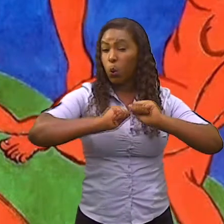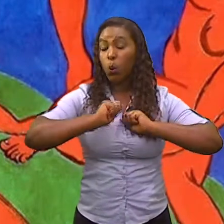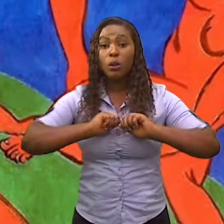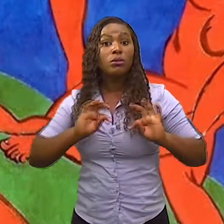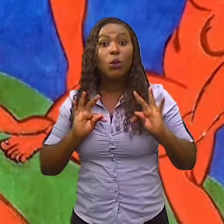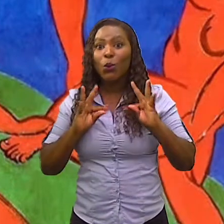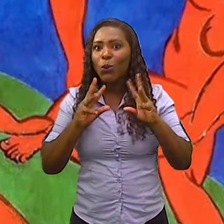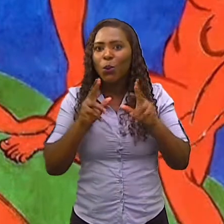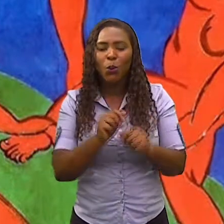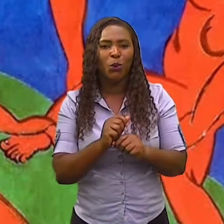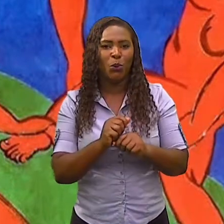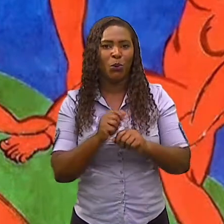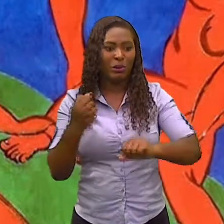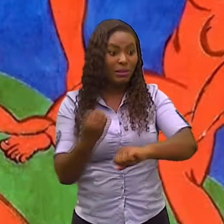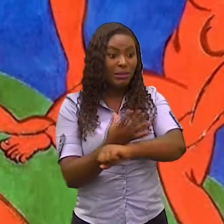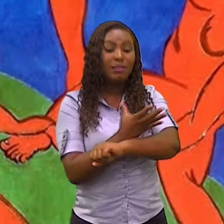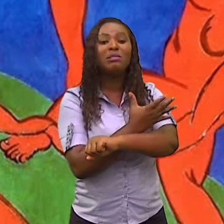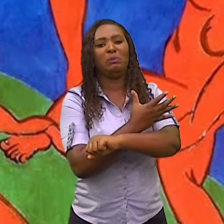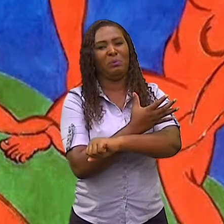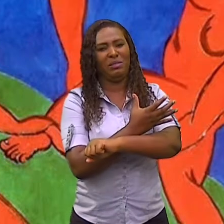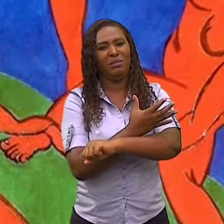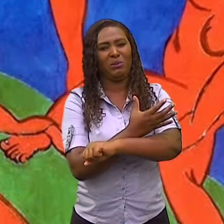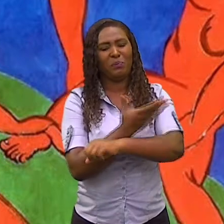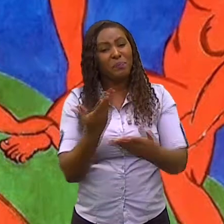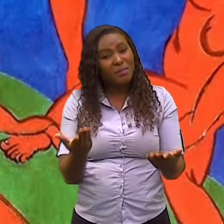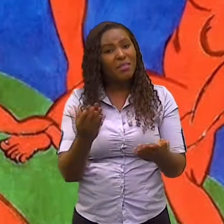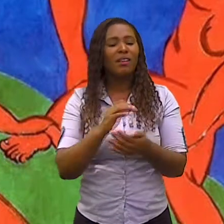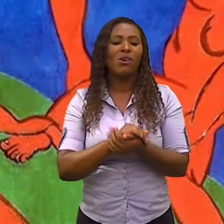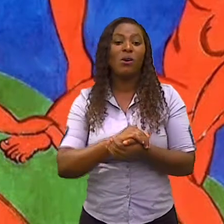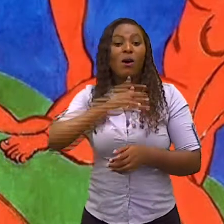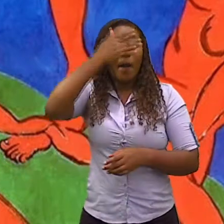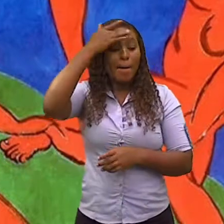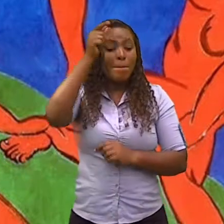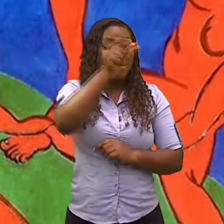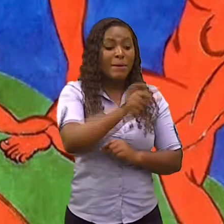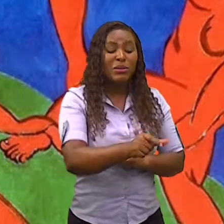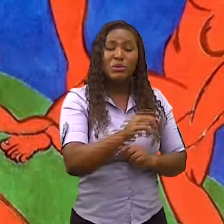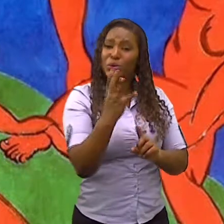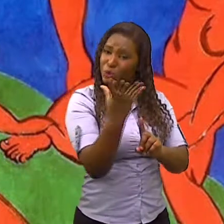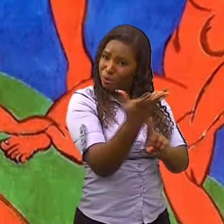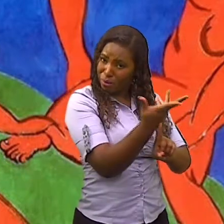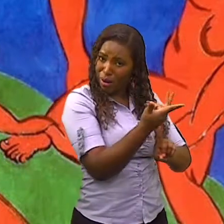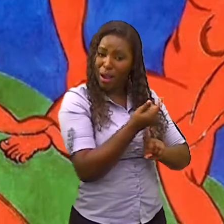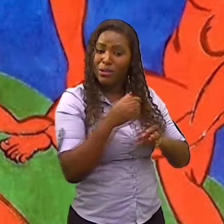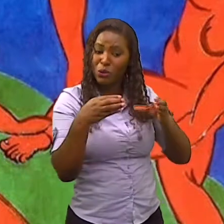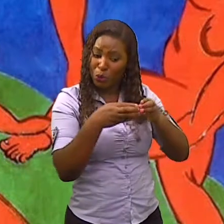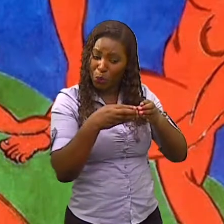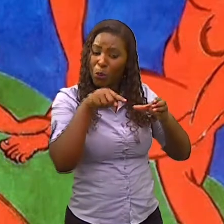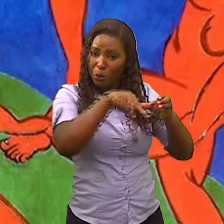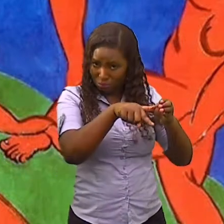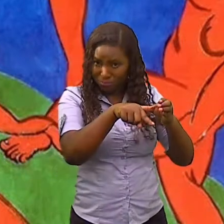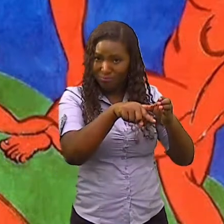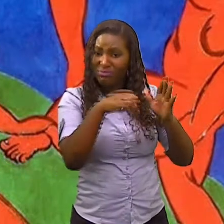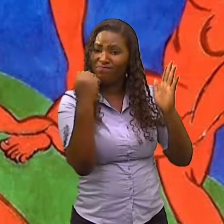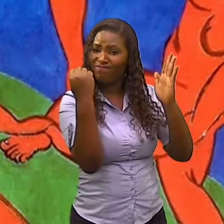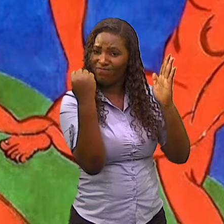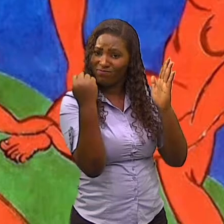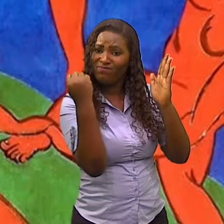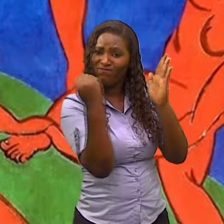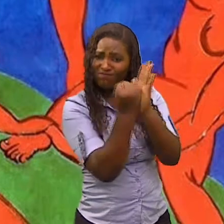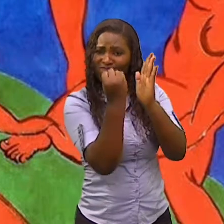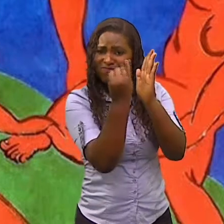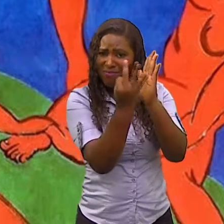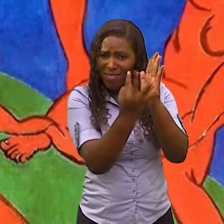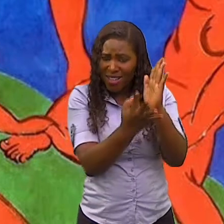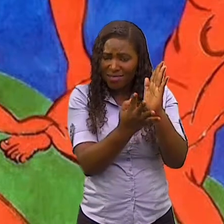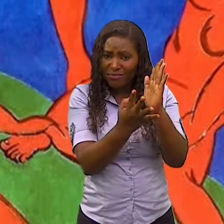advento do modernismo. Então, o artista do expressionismo, ele quer expressar, ele quer botar para fora, ele